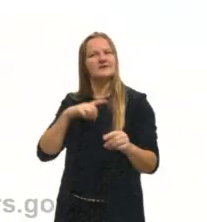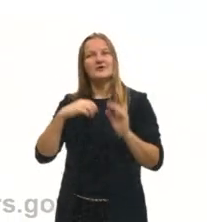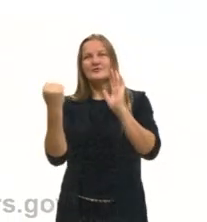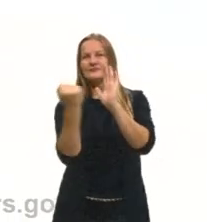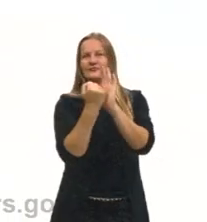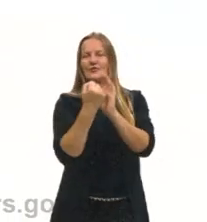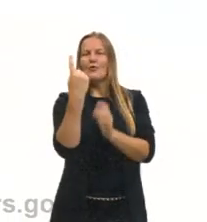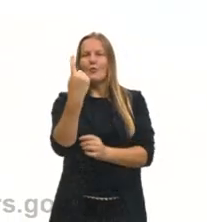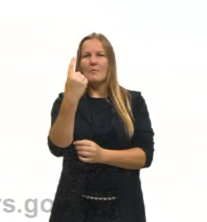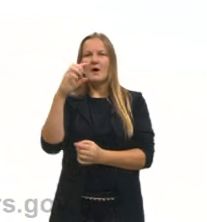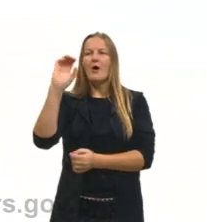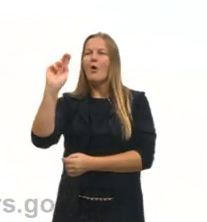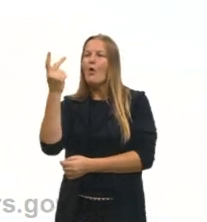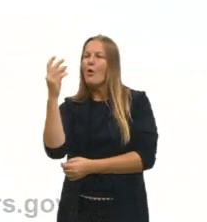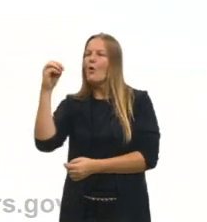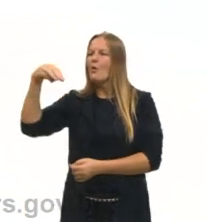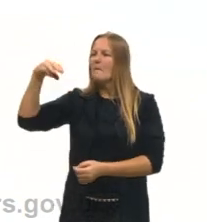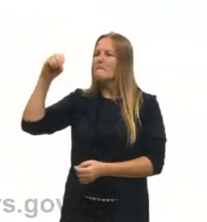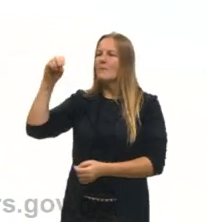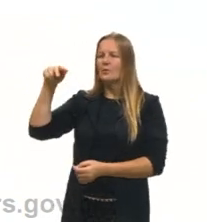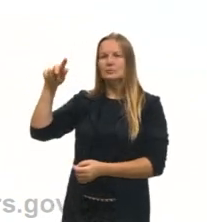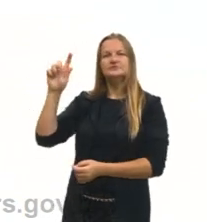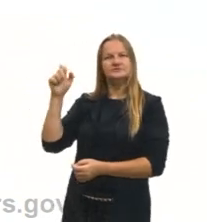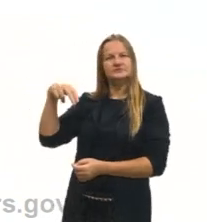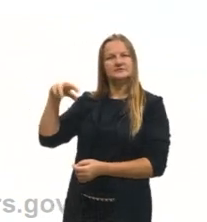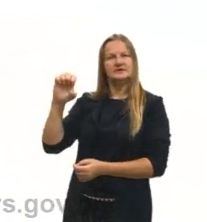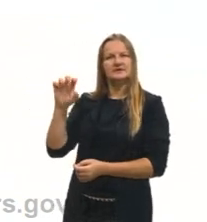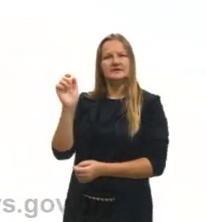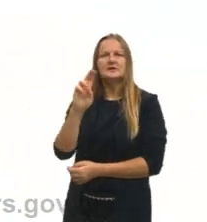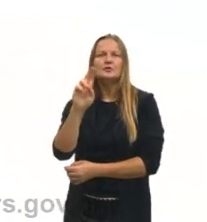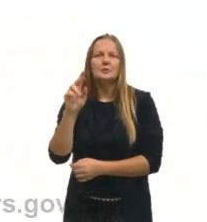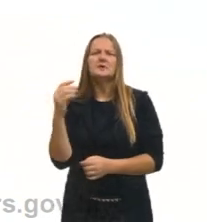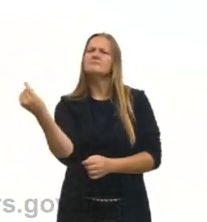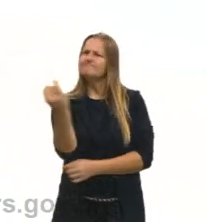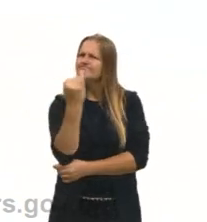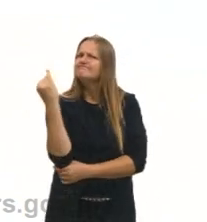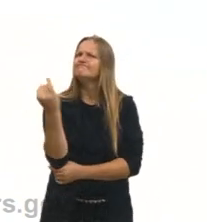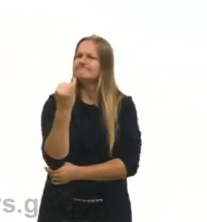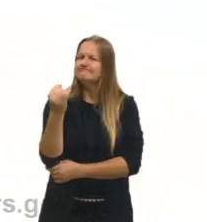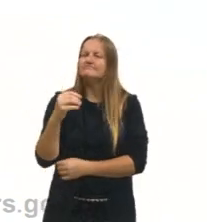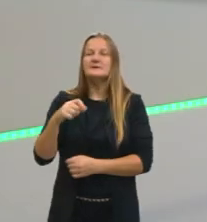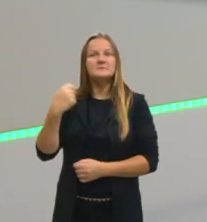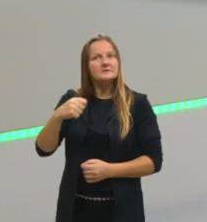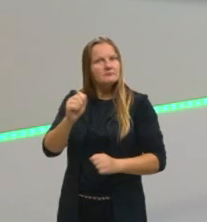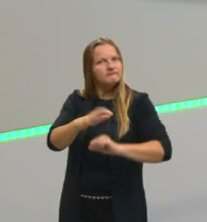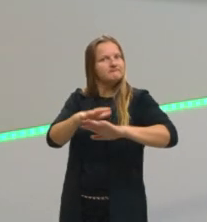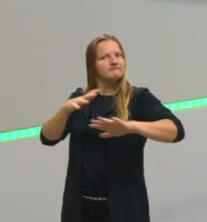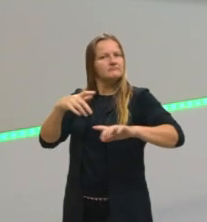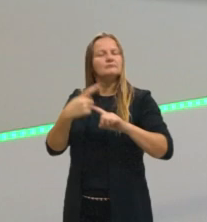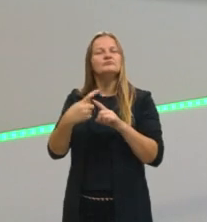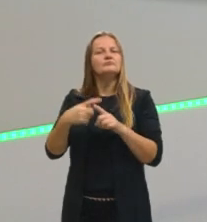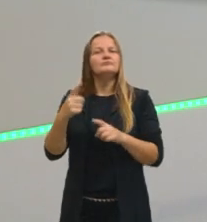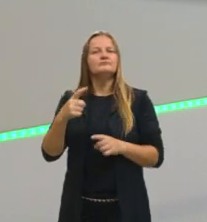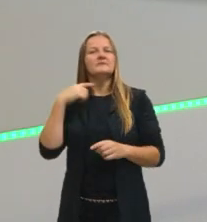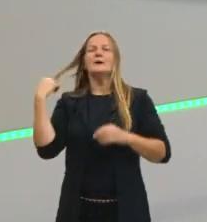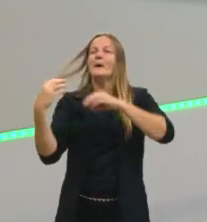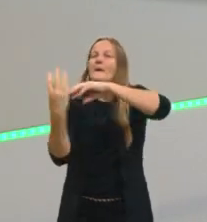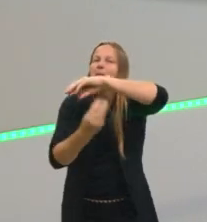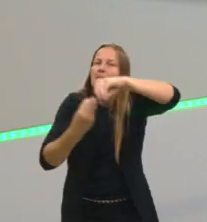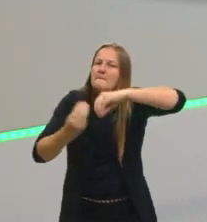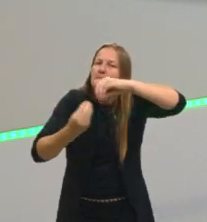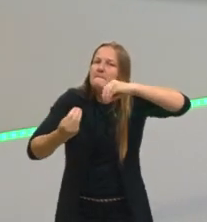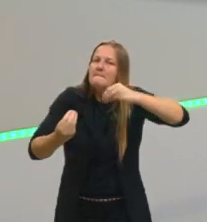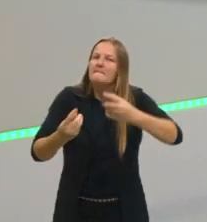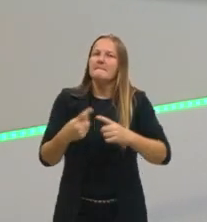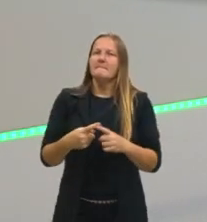uma única fase é a mistura homogênea. Mas uma coisa muito importante pra gente ressaltar é que misturar o